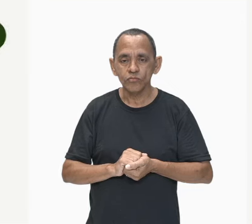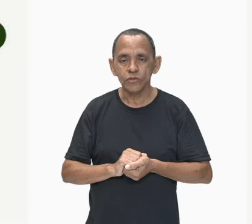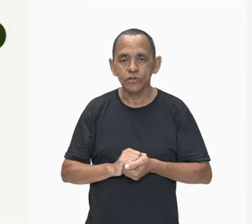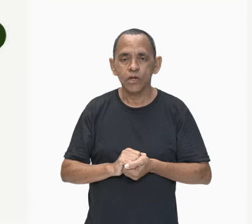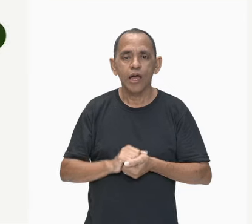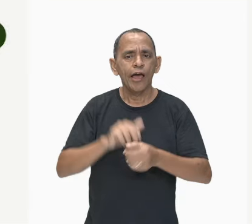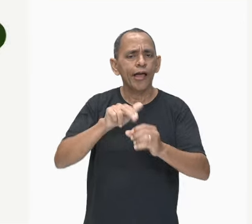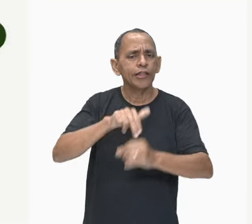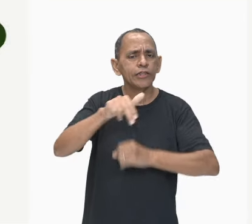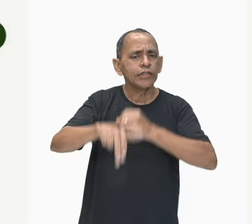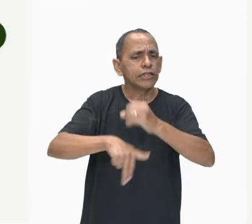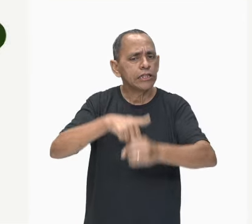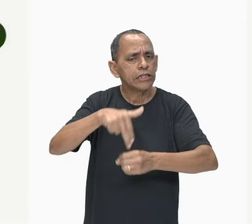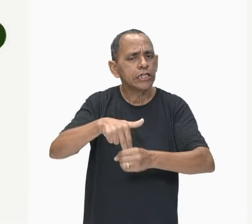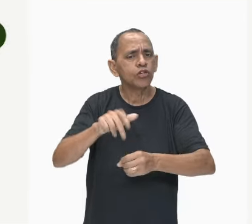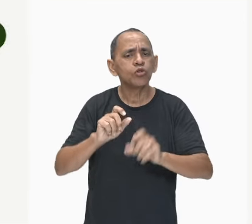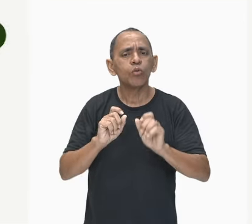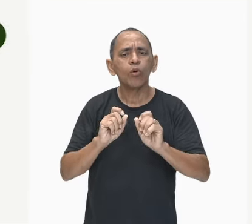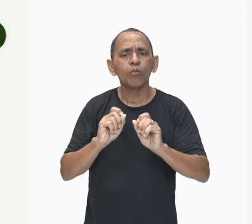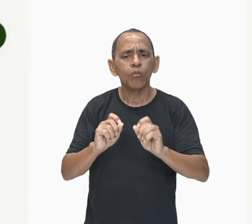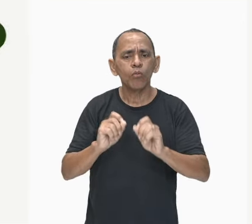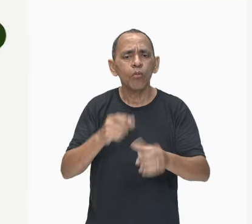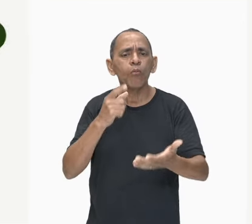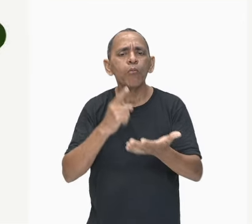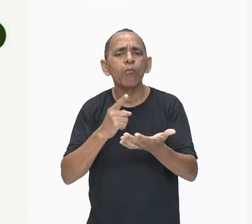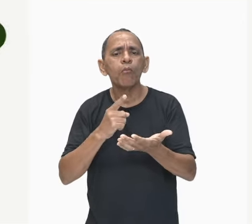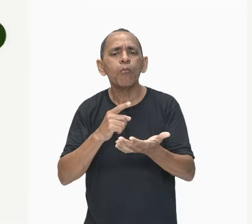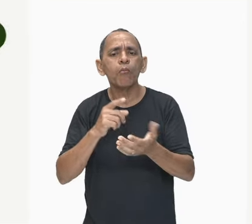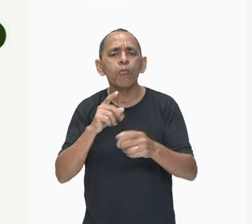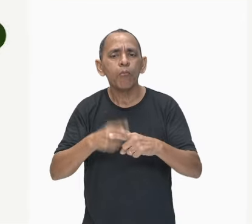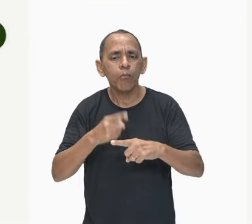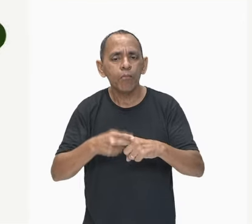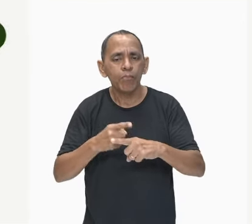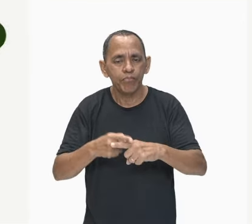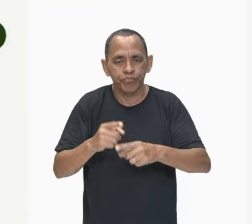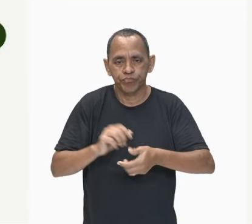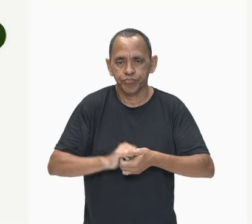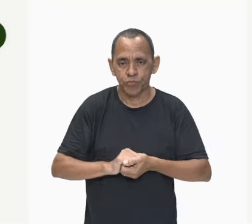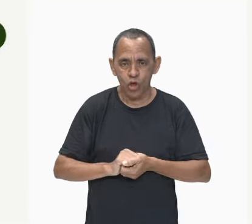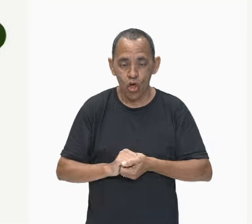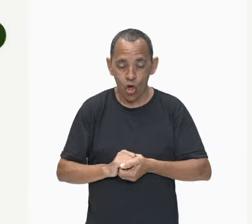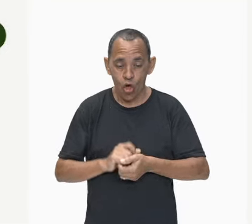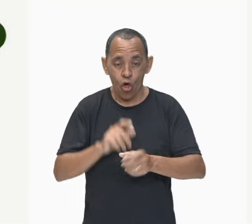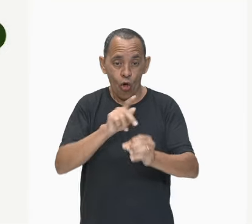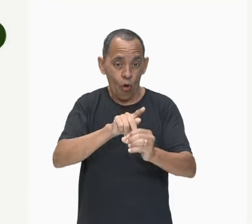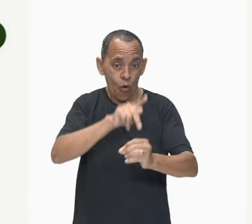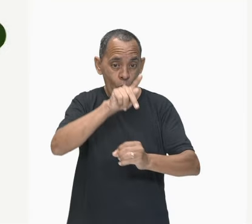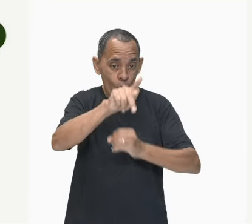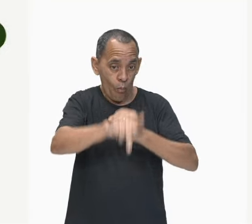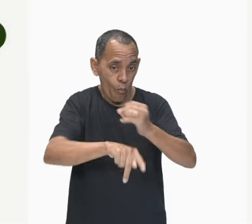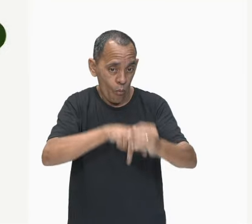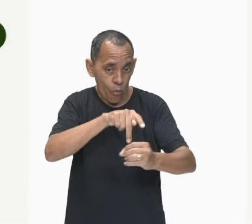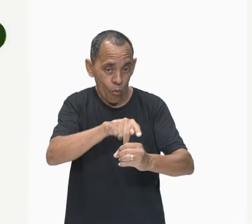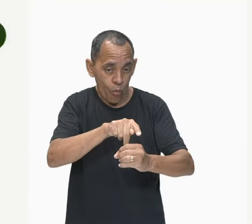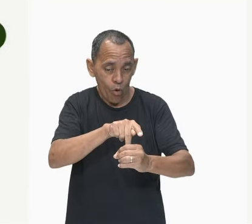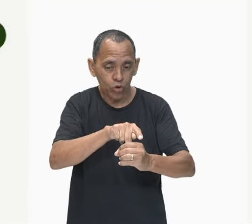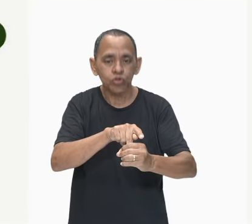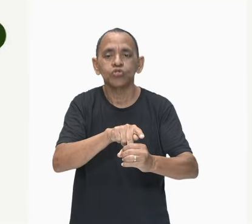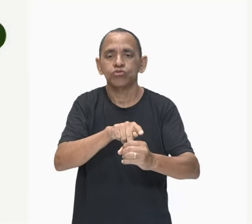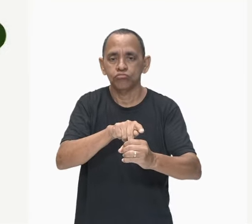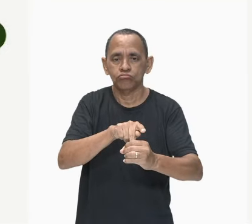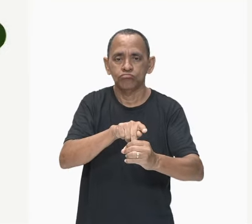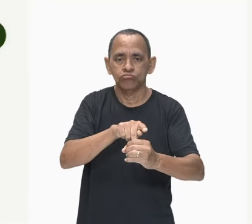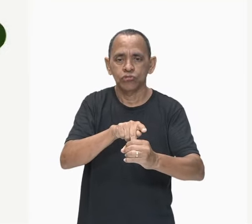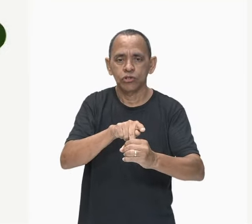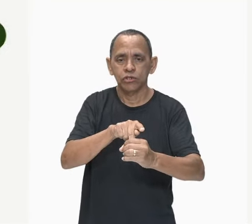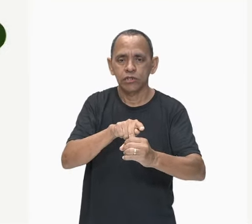igual ao número de elétrons. Agora, e ele vai ser chamado de corpo eletricamente neutro.